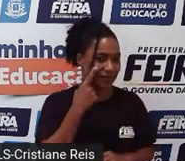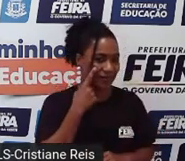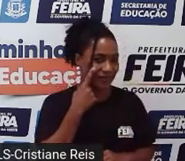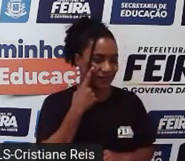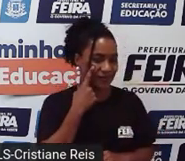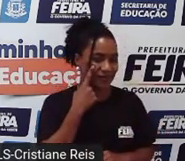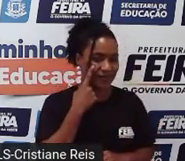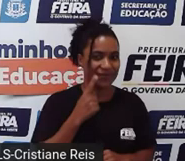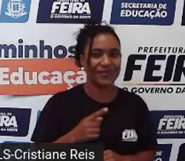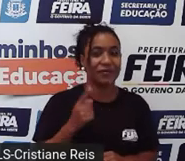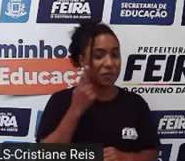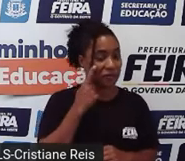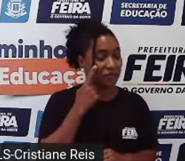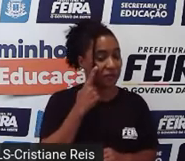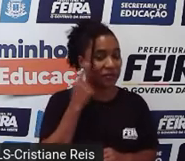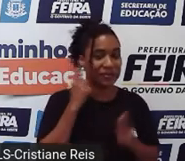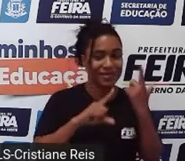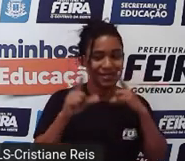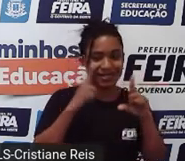conseguir 200 pontos.